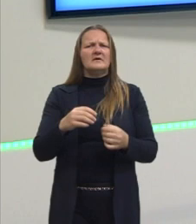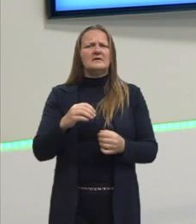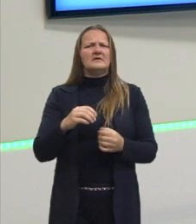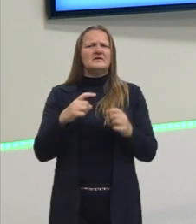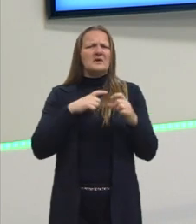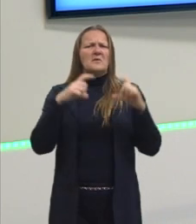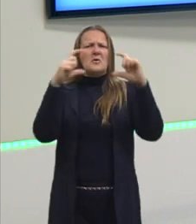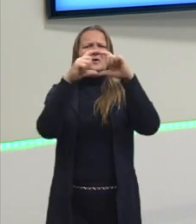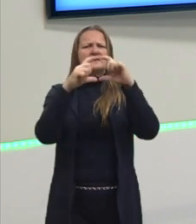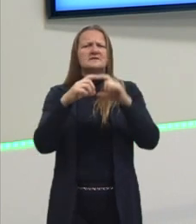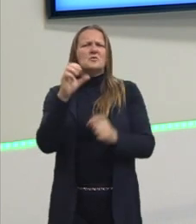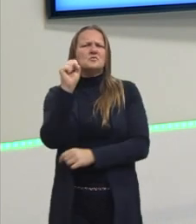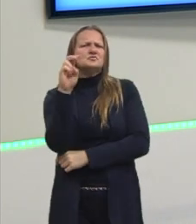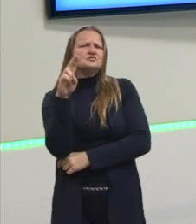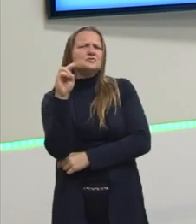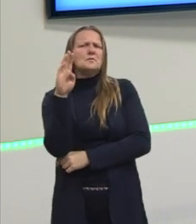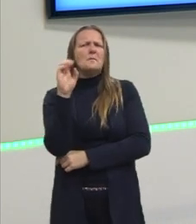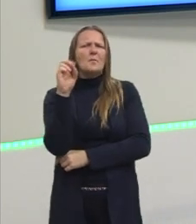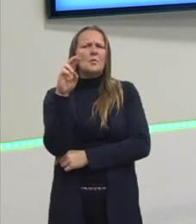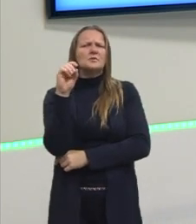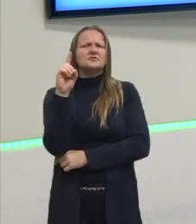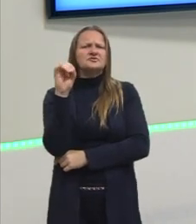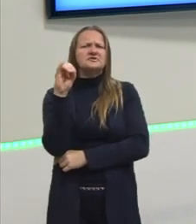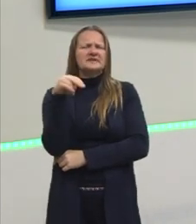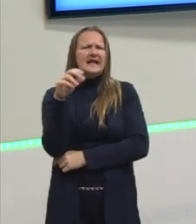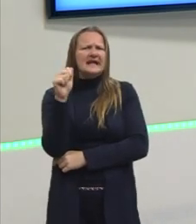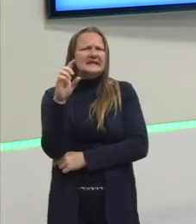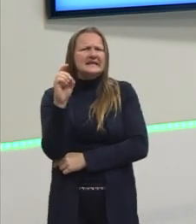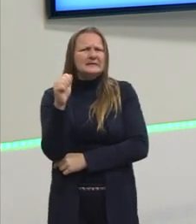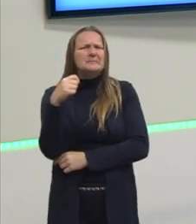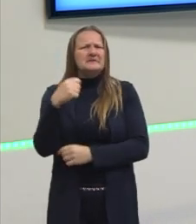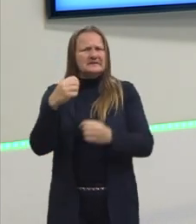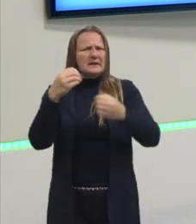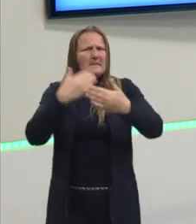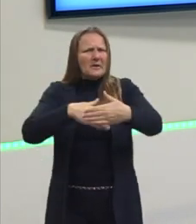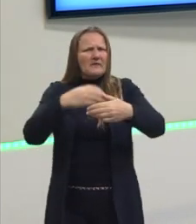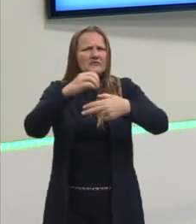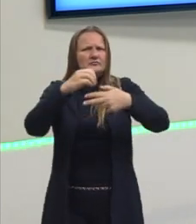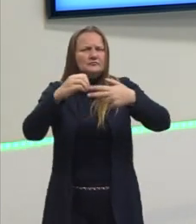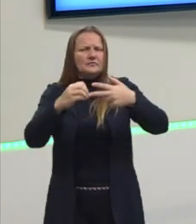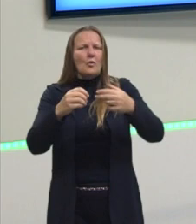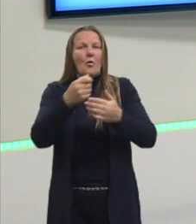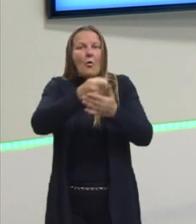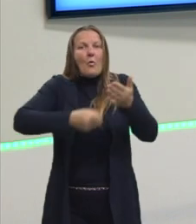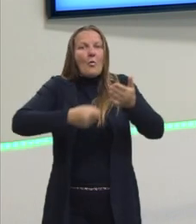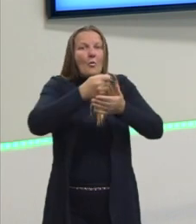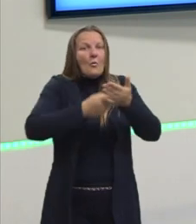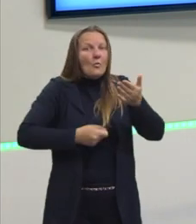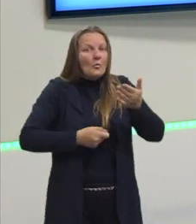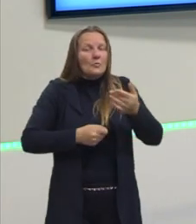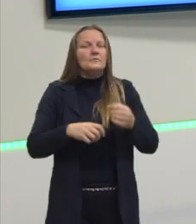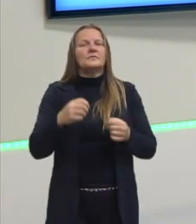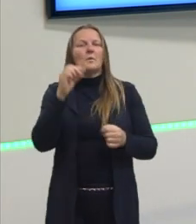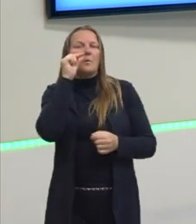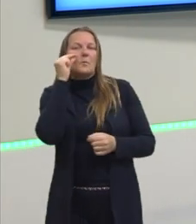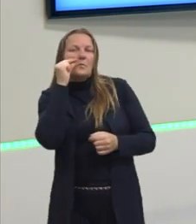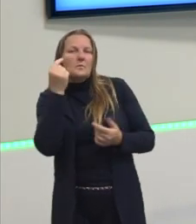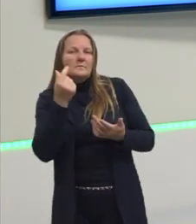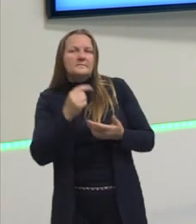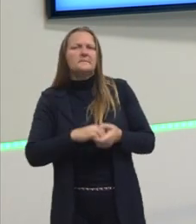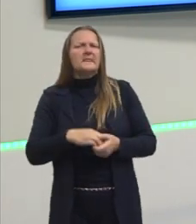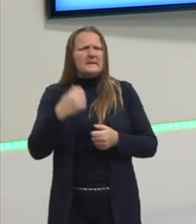subordinadas para ir bem numa prova de Enem? Para ir bem num concurso público? Para ir bem num vestibular?